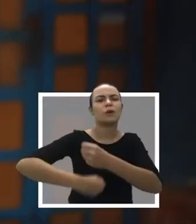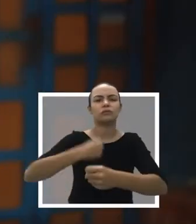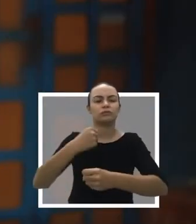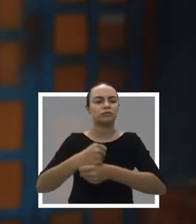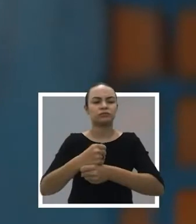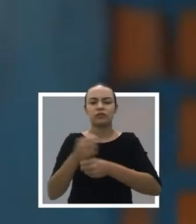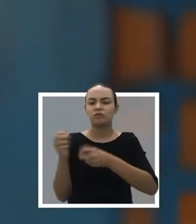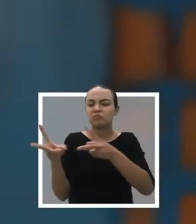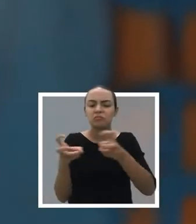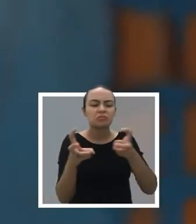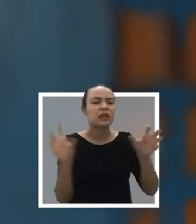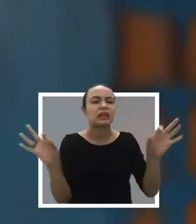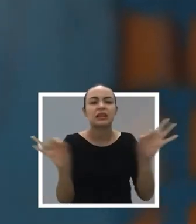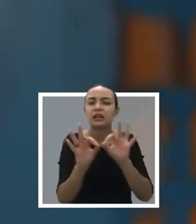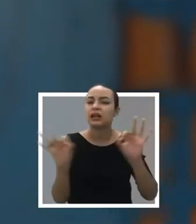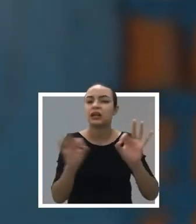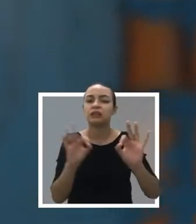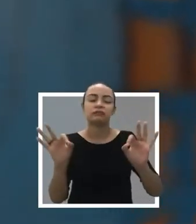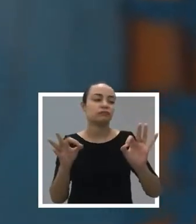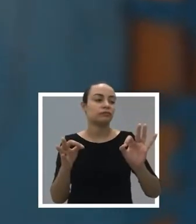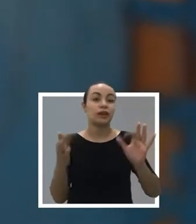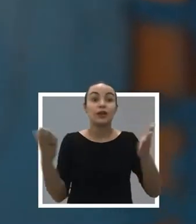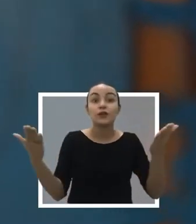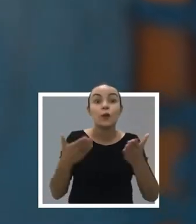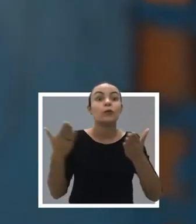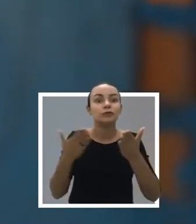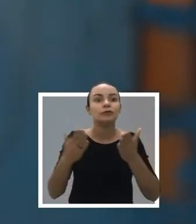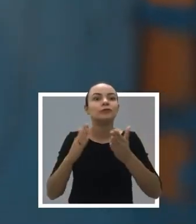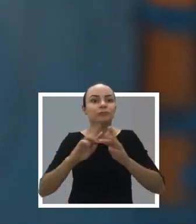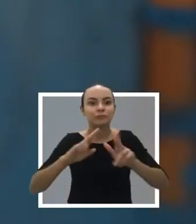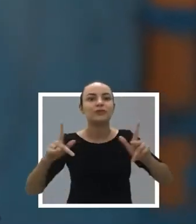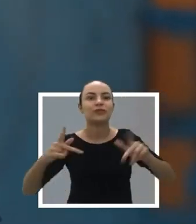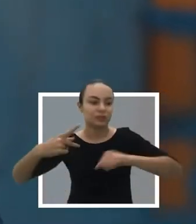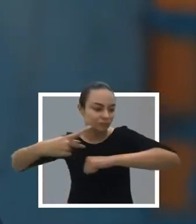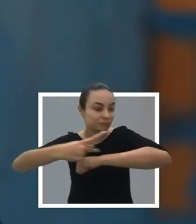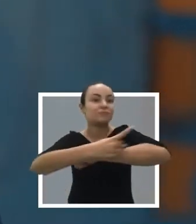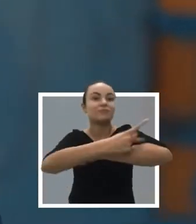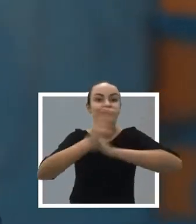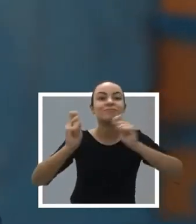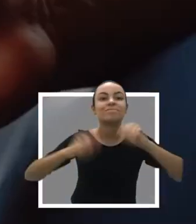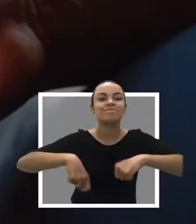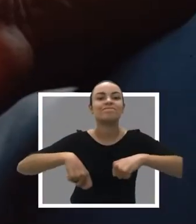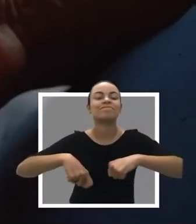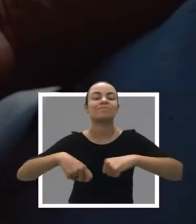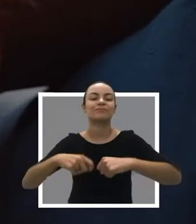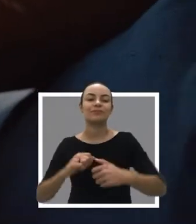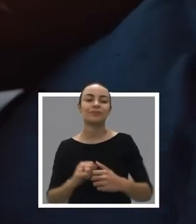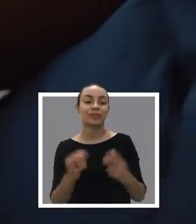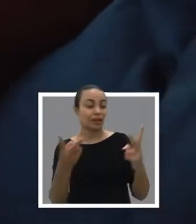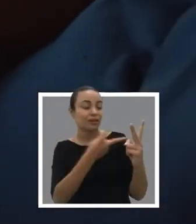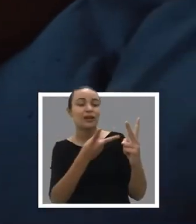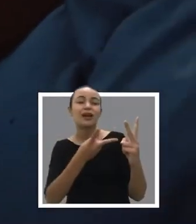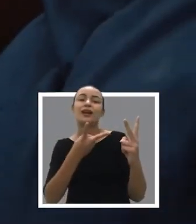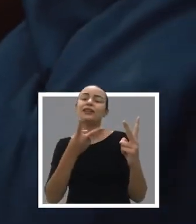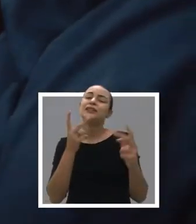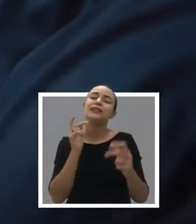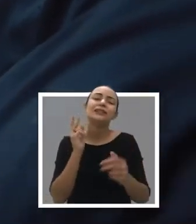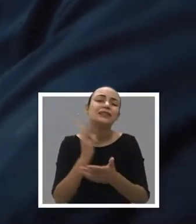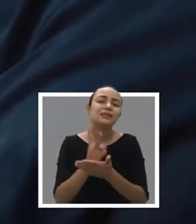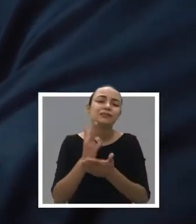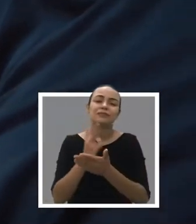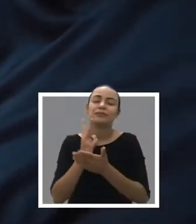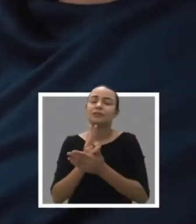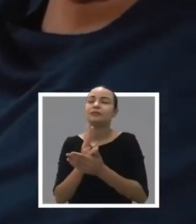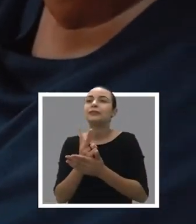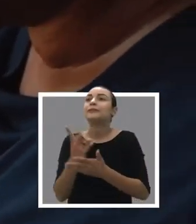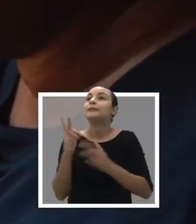chegar aqui pra nós. E hoje nós estamos vendo, o asfalto finalmente chegou aqui na rua. Eles sempre tiveram essa esperança de que um dia